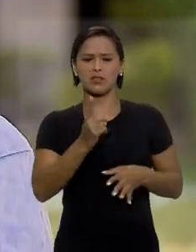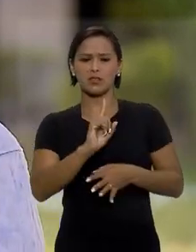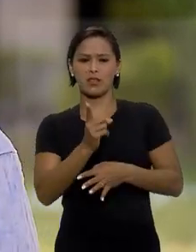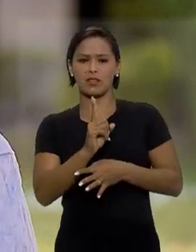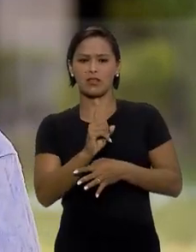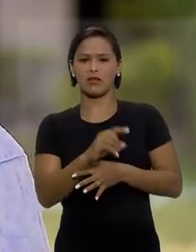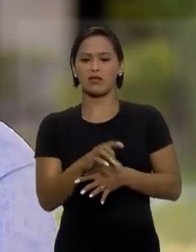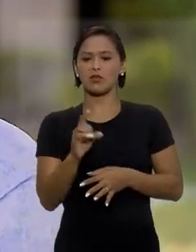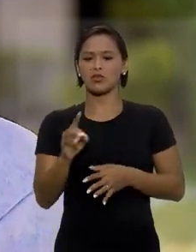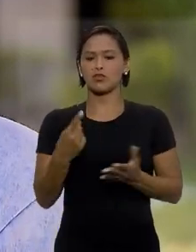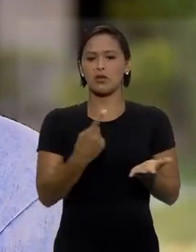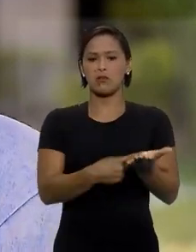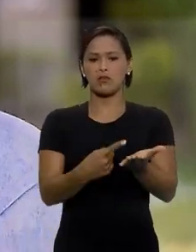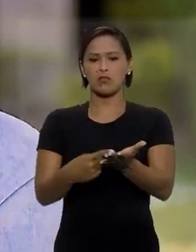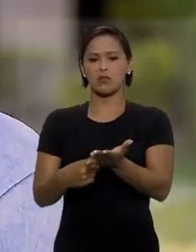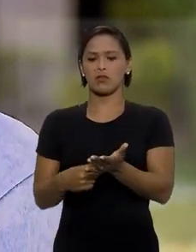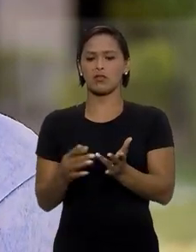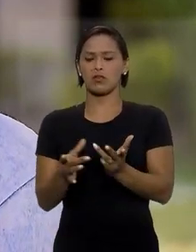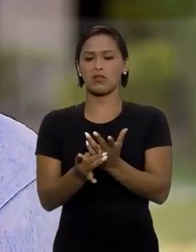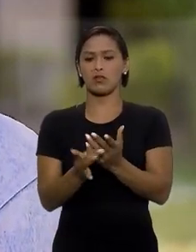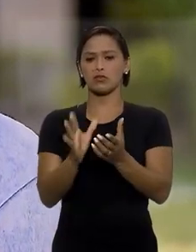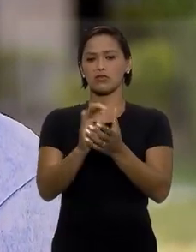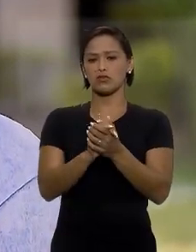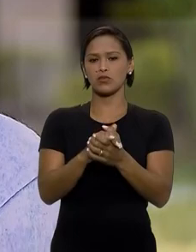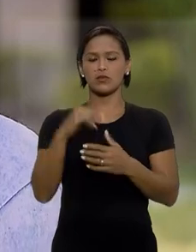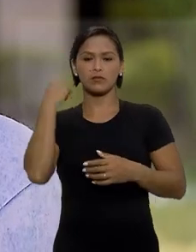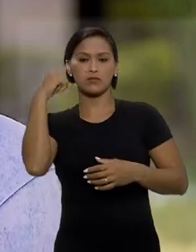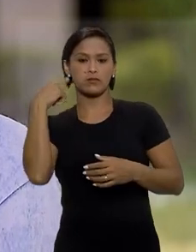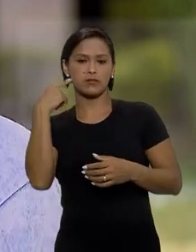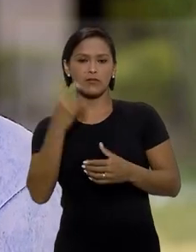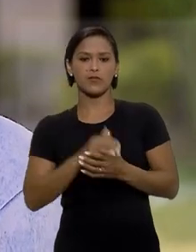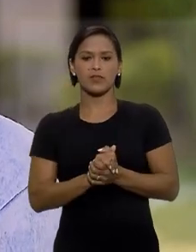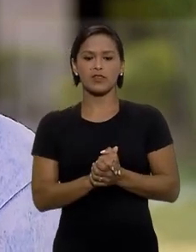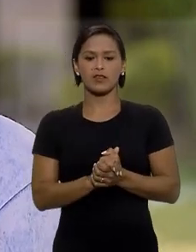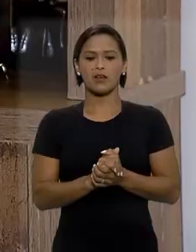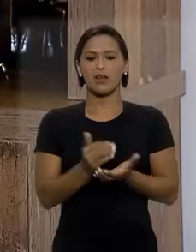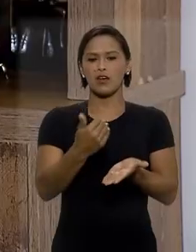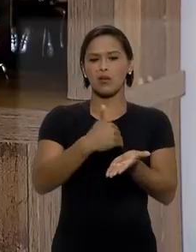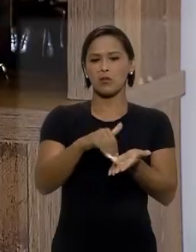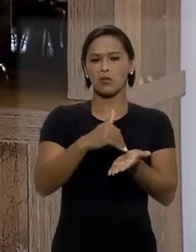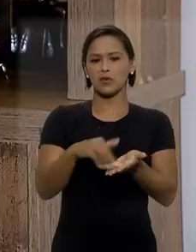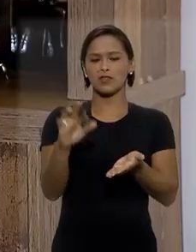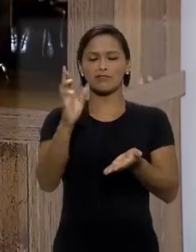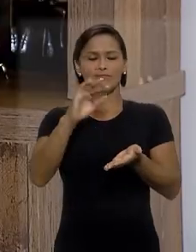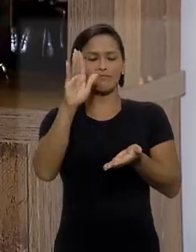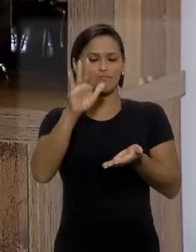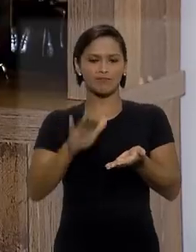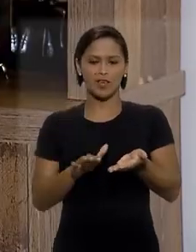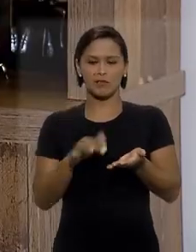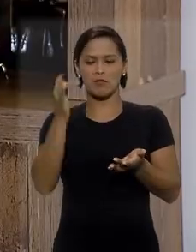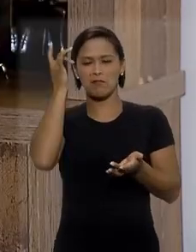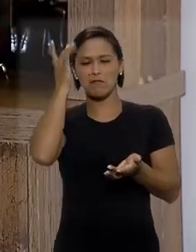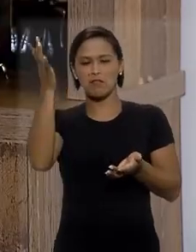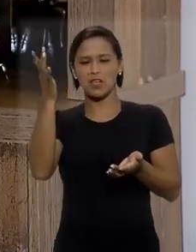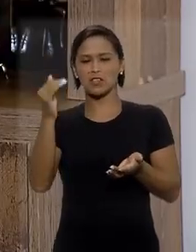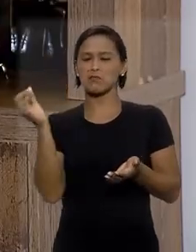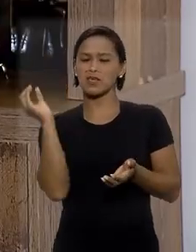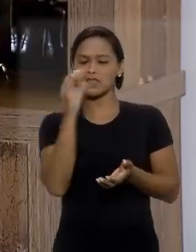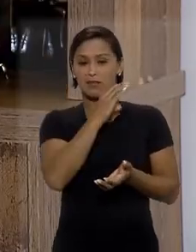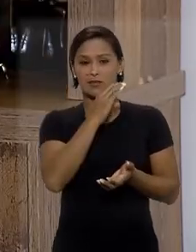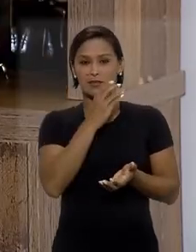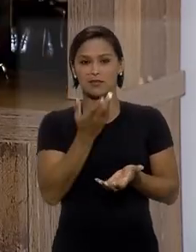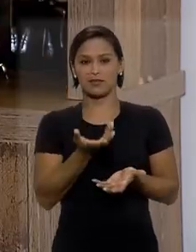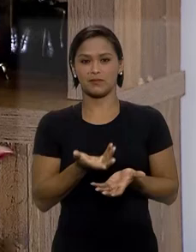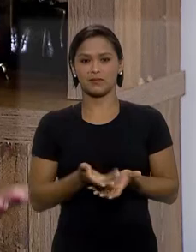necessariamente ir para a justiça, só precisa mesmo do acompanhamento de um advogado. É um processo mais barato, mais fácil,